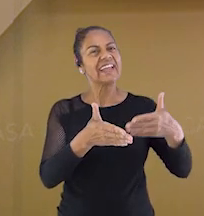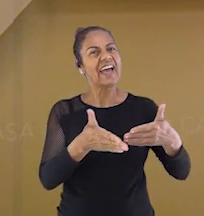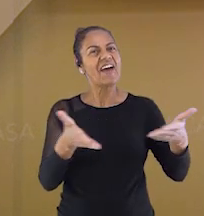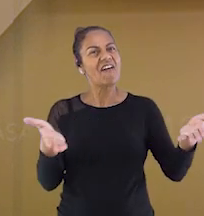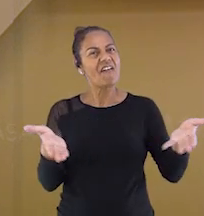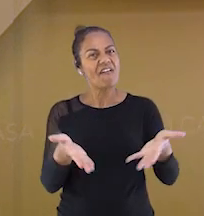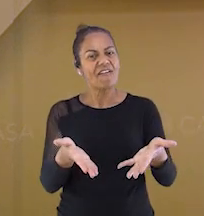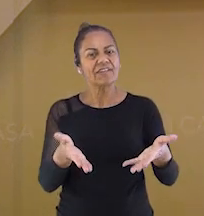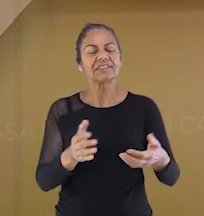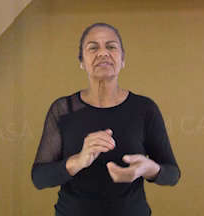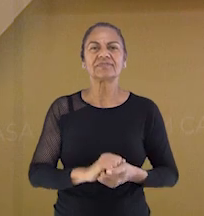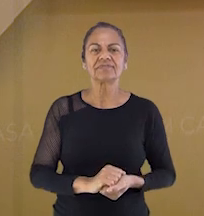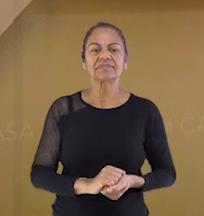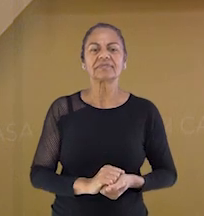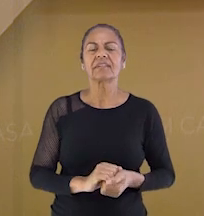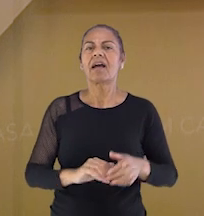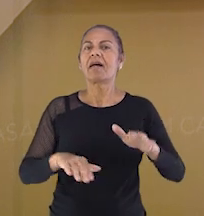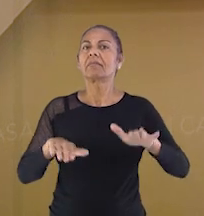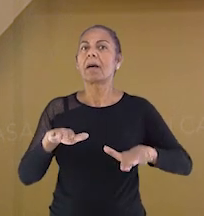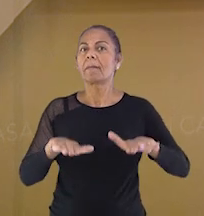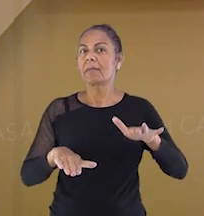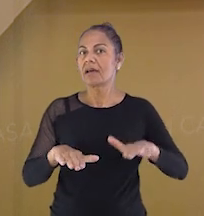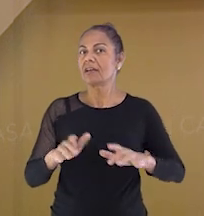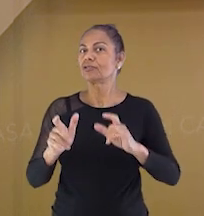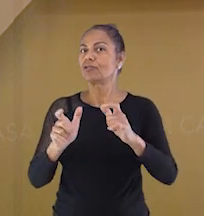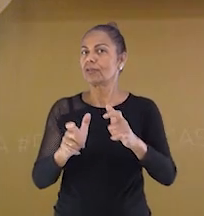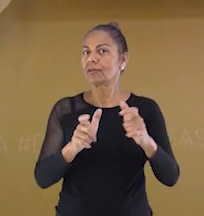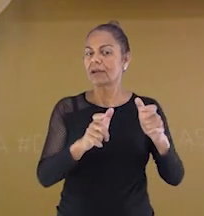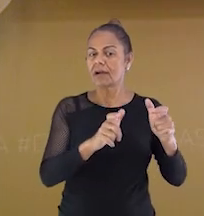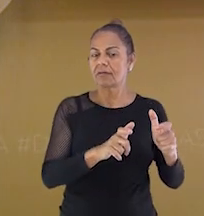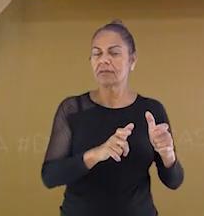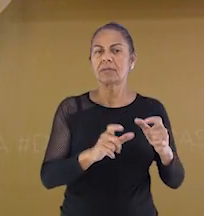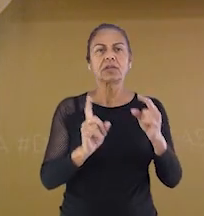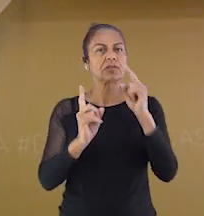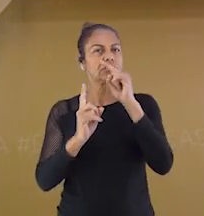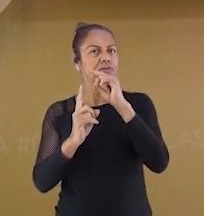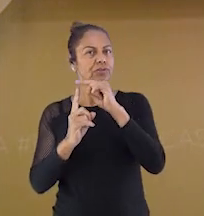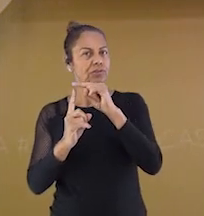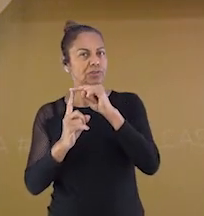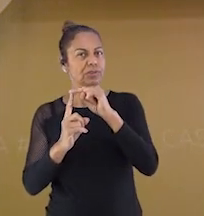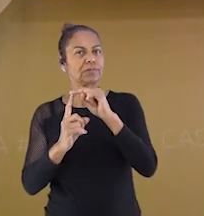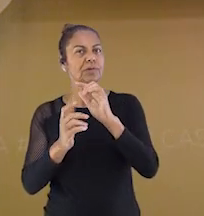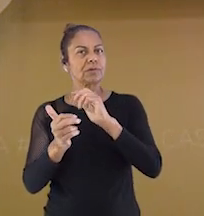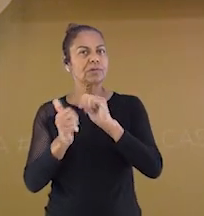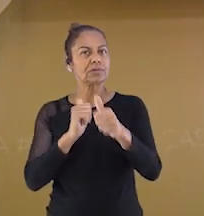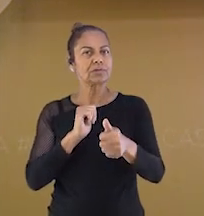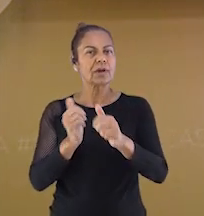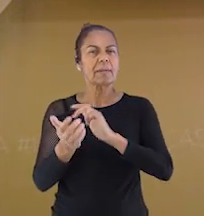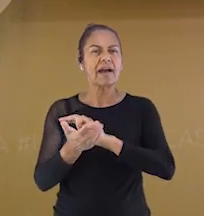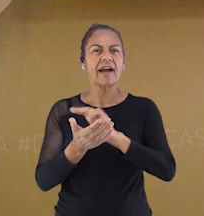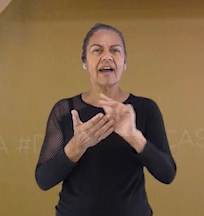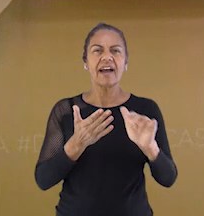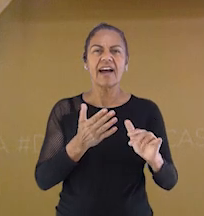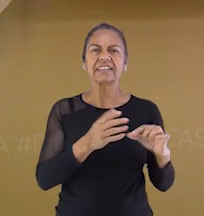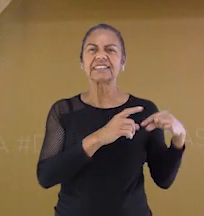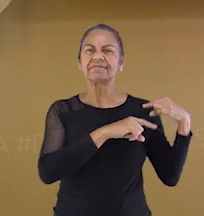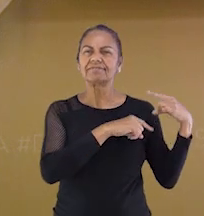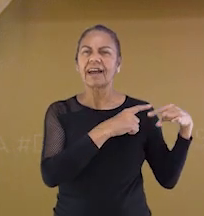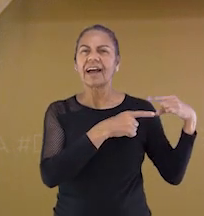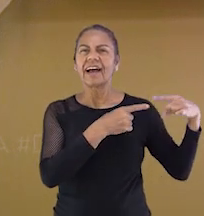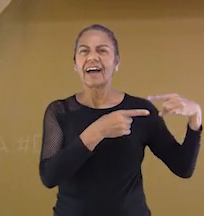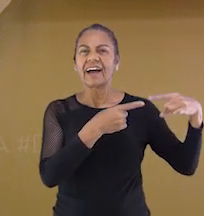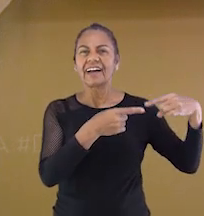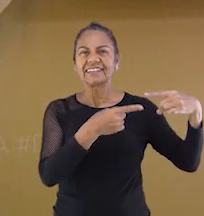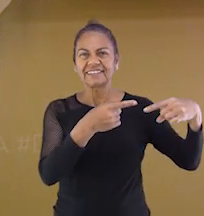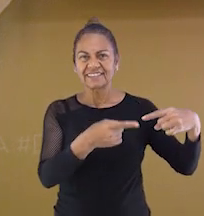onde está sendo jogado. Esses tipos de jogos são transmitidos de gerações em gerações. E